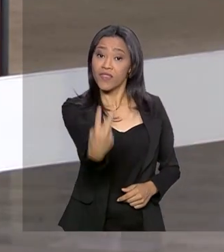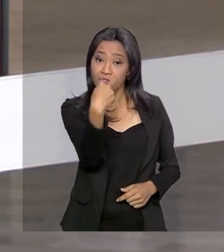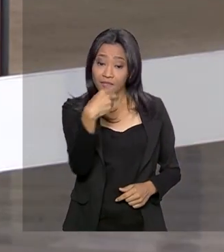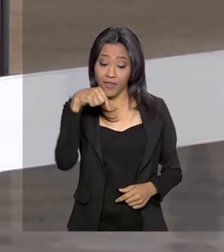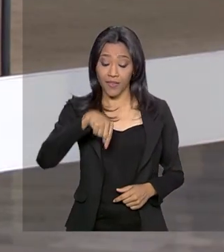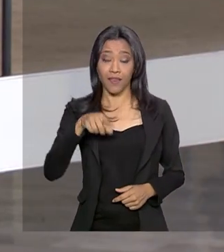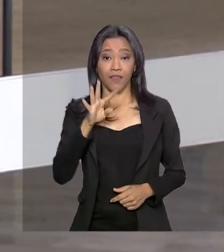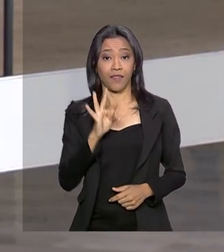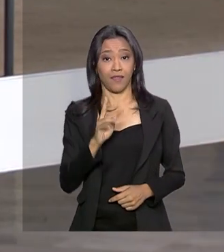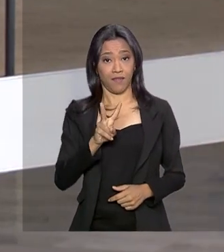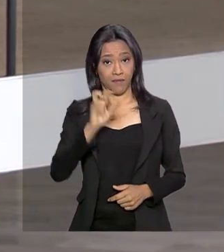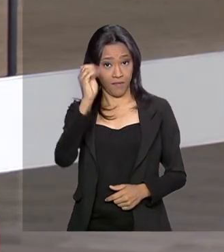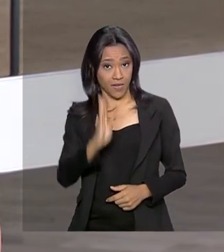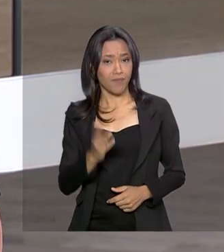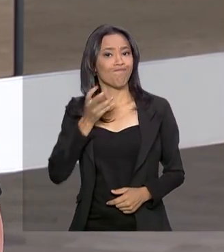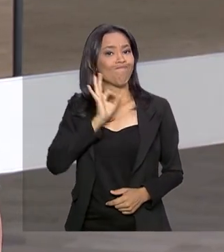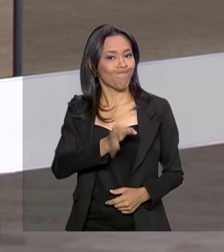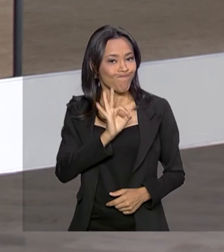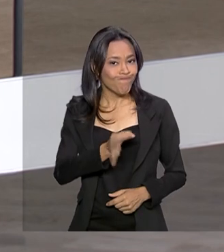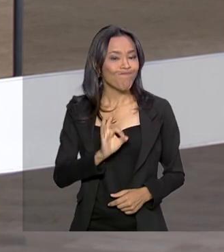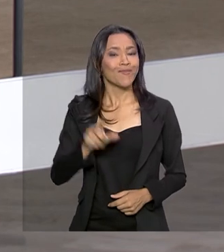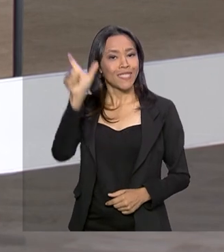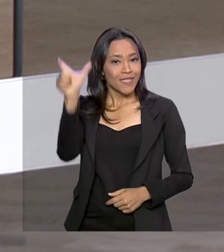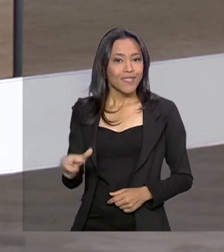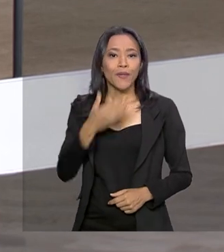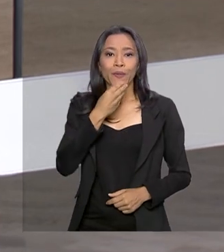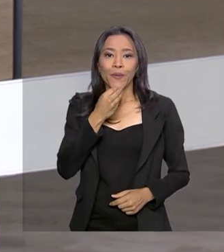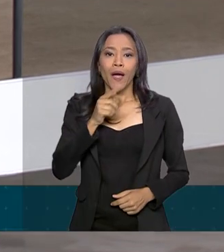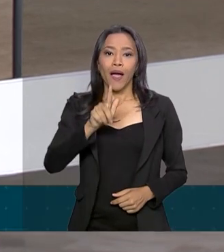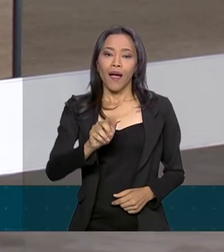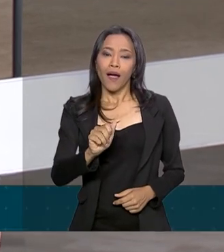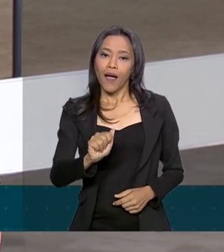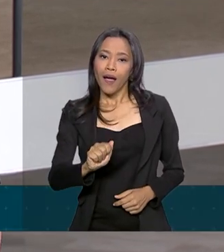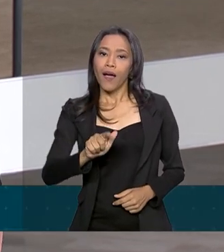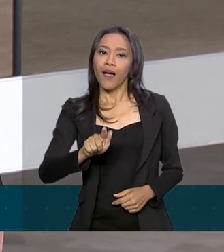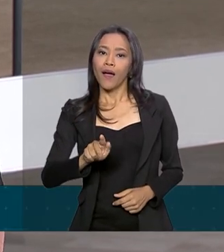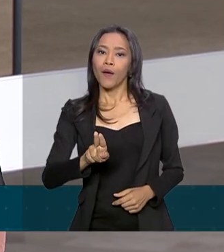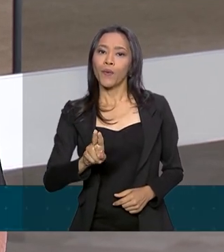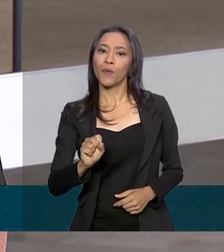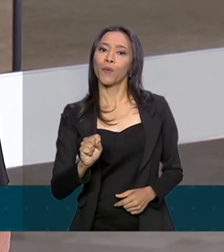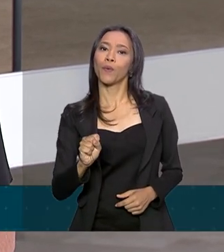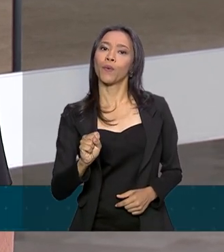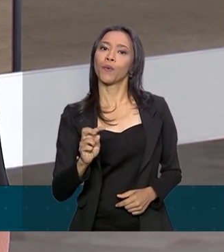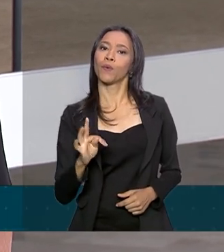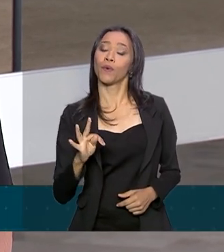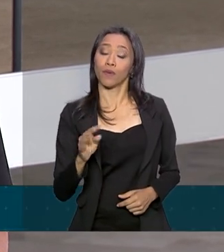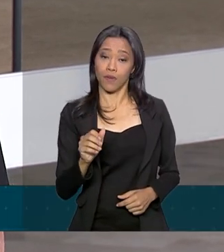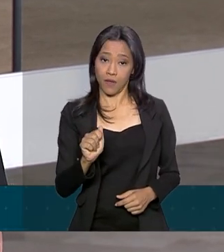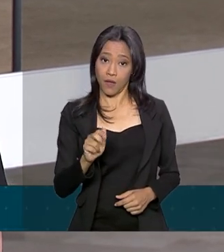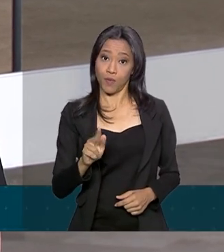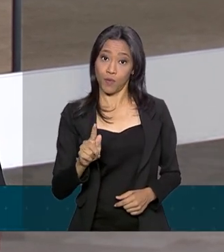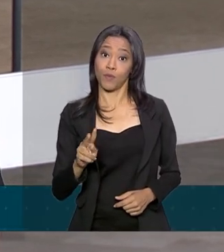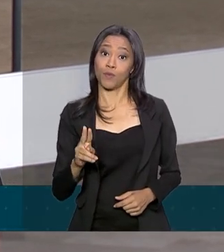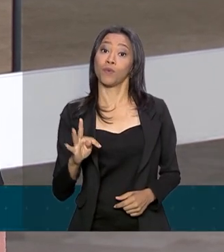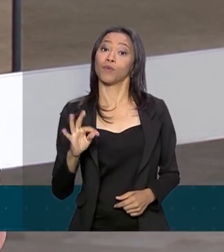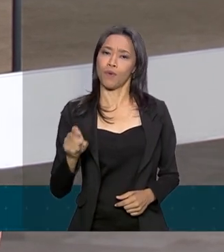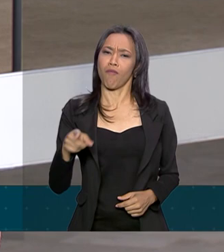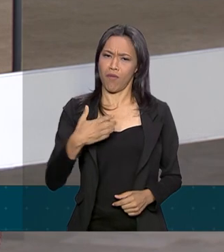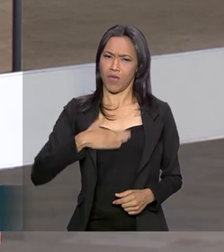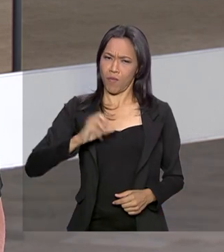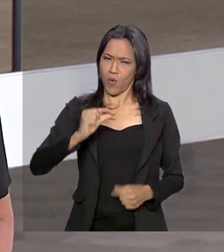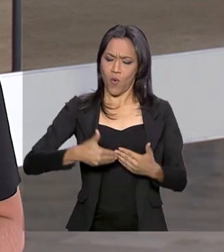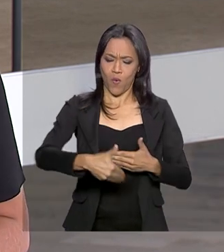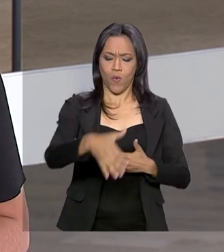a TV Brasil. É isso mesmo, a posse de Augusto Aras está marcada para daqui a pouquinho, às 10 horas, aqui no Palácio do Planalto.